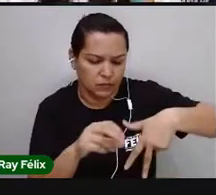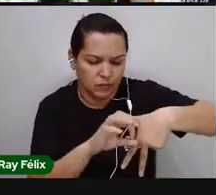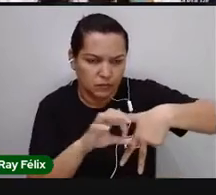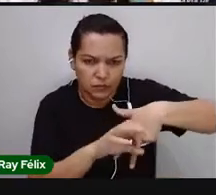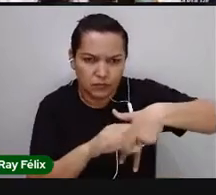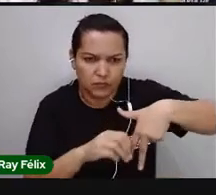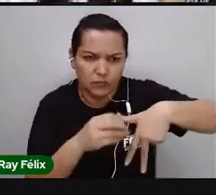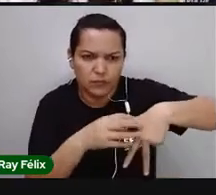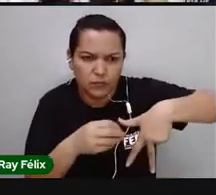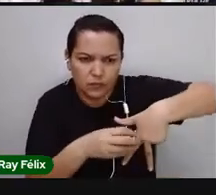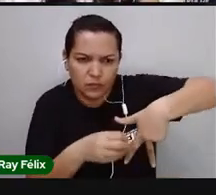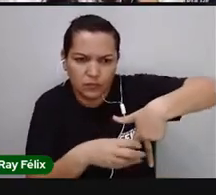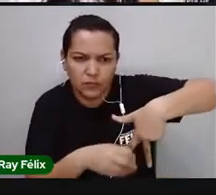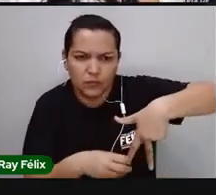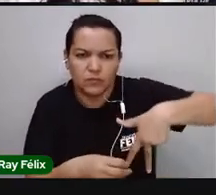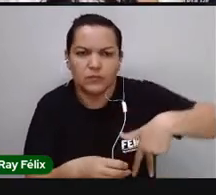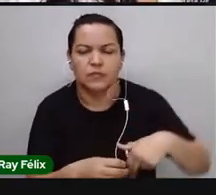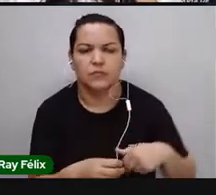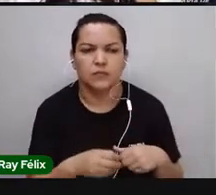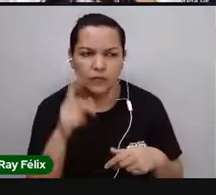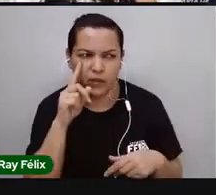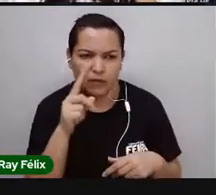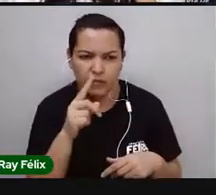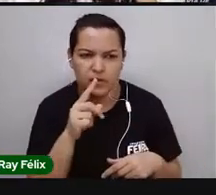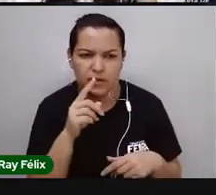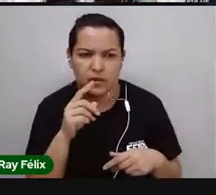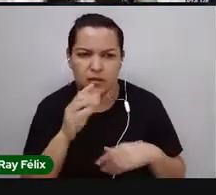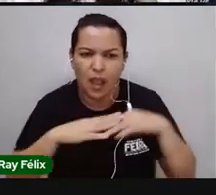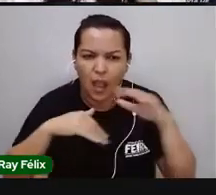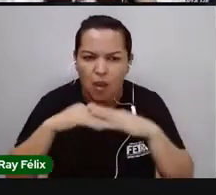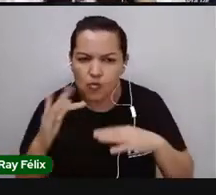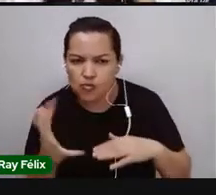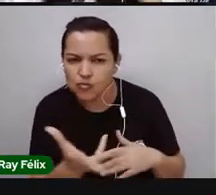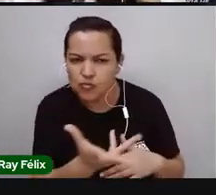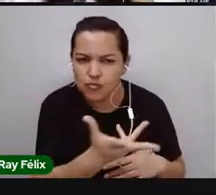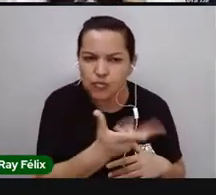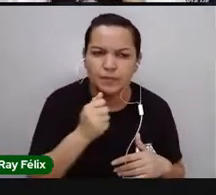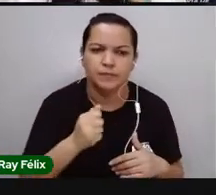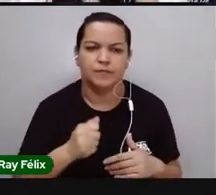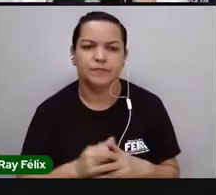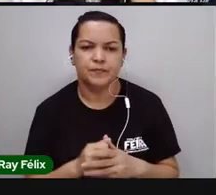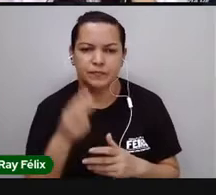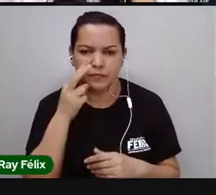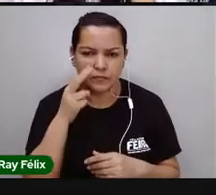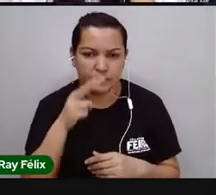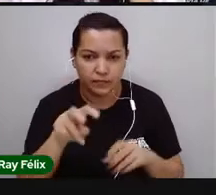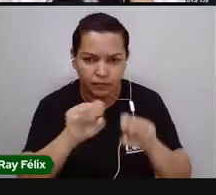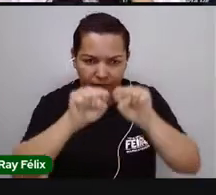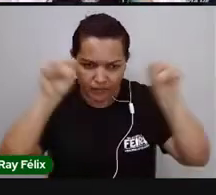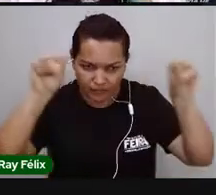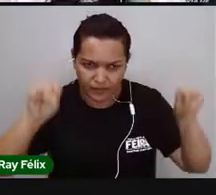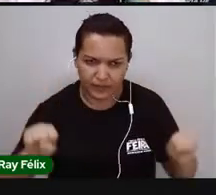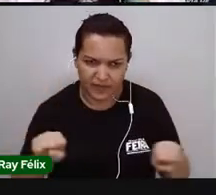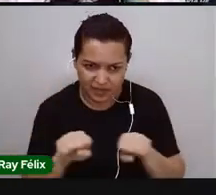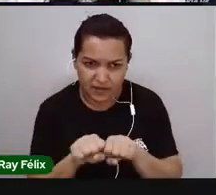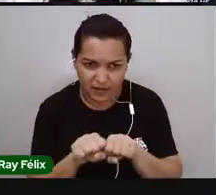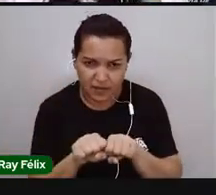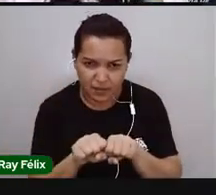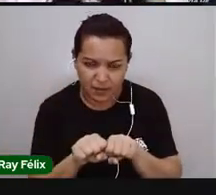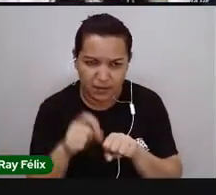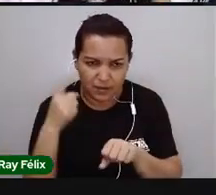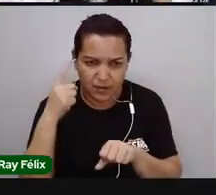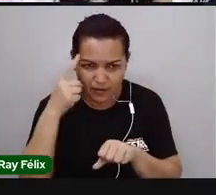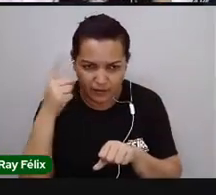conhecimentos de vocês? Deixa eu ver se vocês estão craques mesmo. Olha só esse sistema. A acabou de falar de sistema agora, hein?